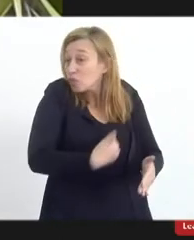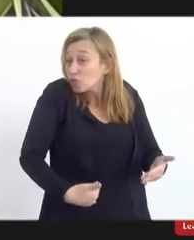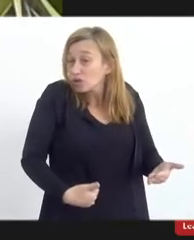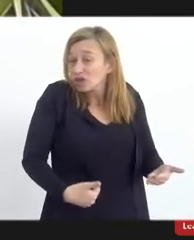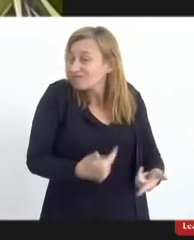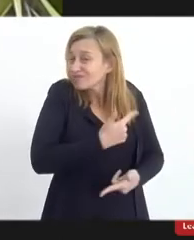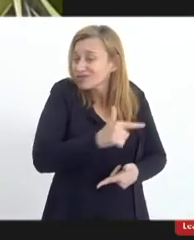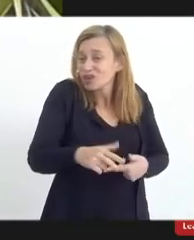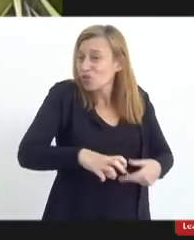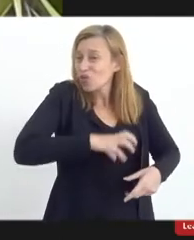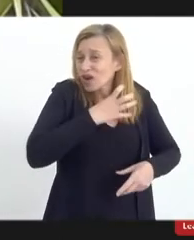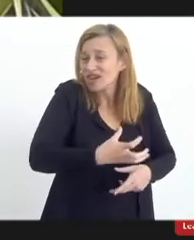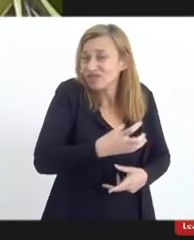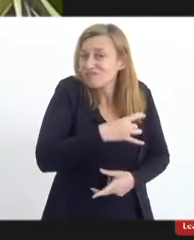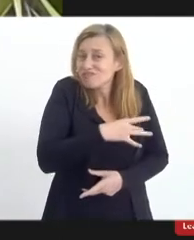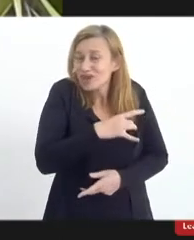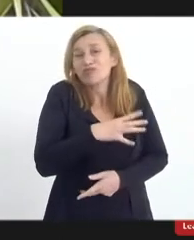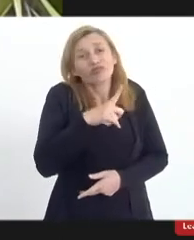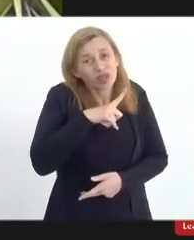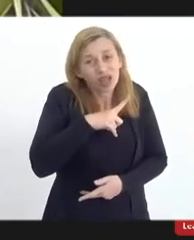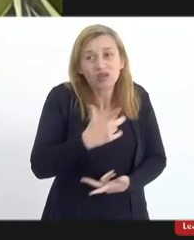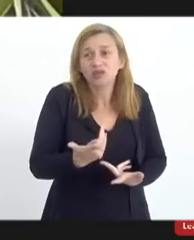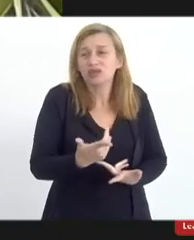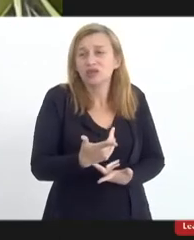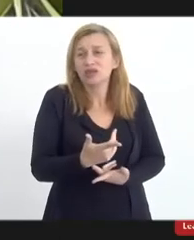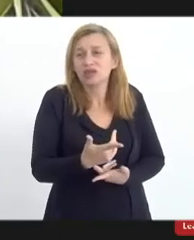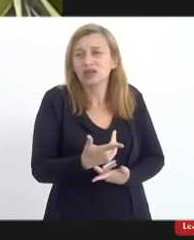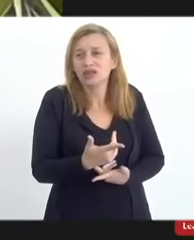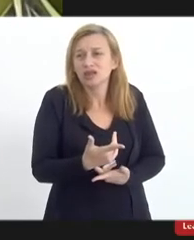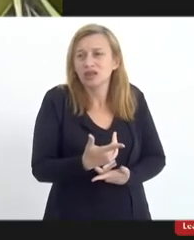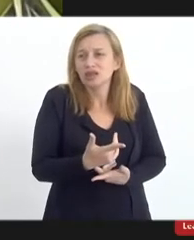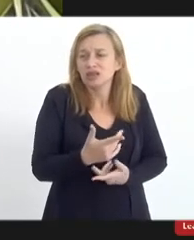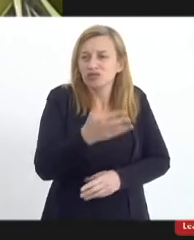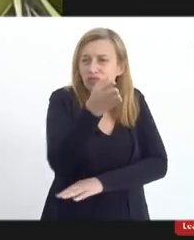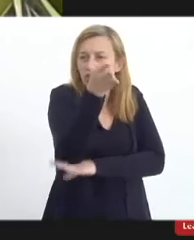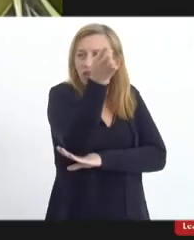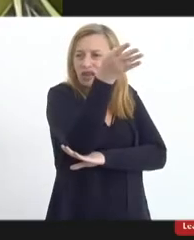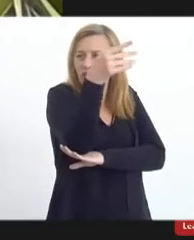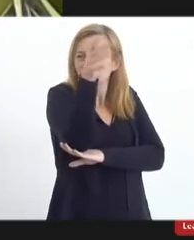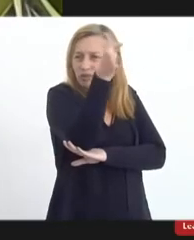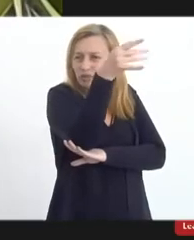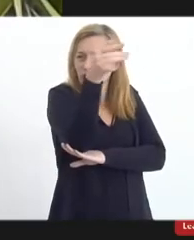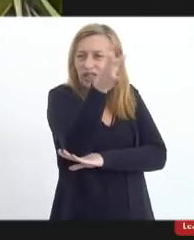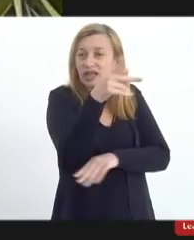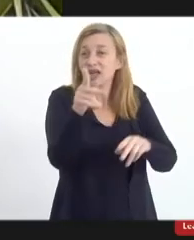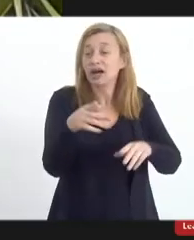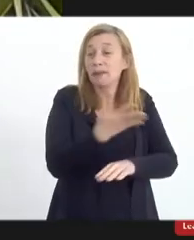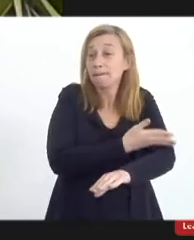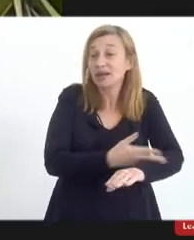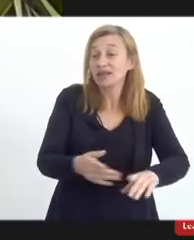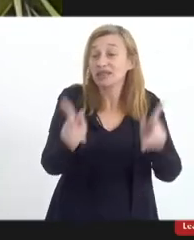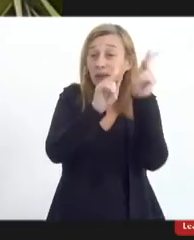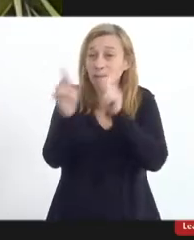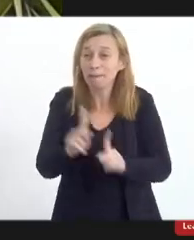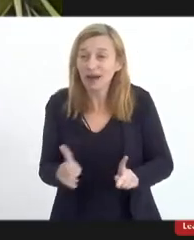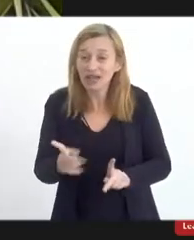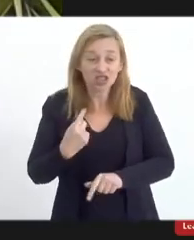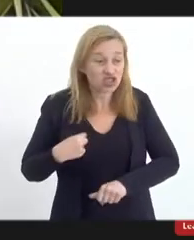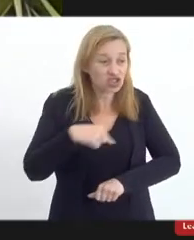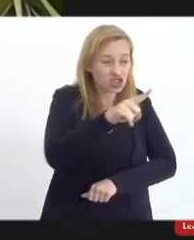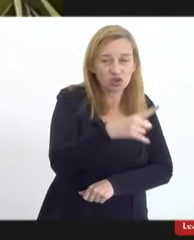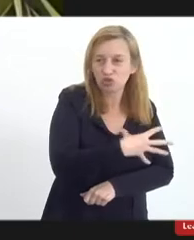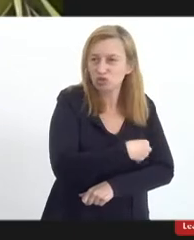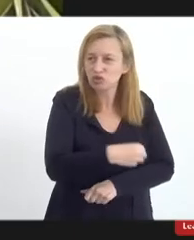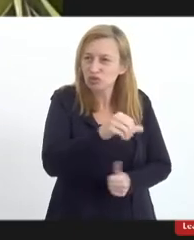não tenho, tenho medo, medo de erguer uma bandeira branca da paz, medo de subir à Cachoeira com os meus filhos por um